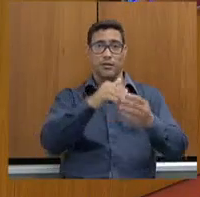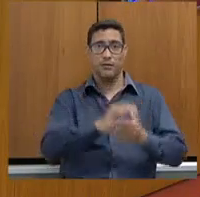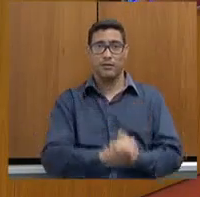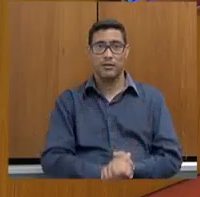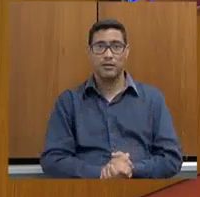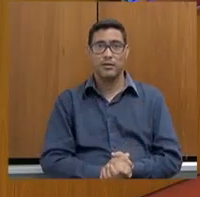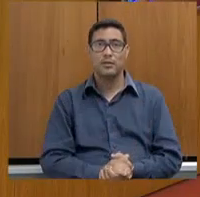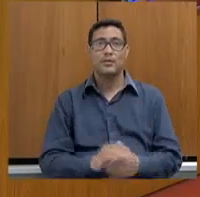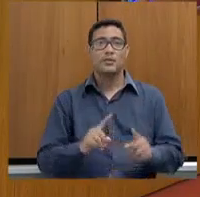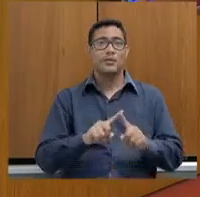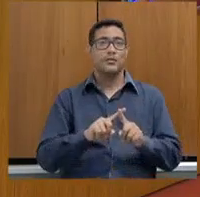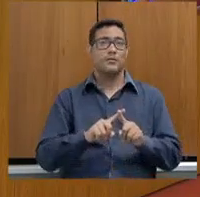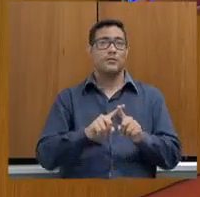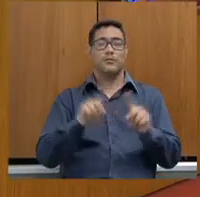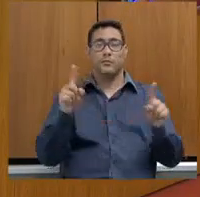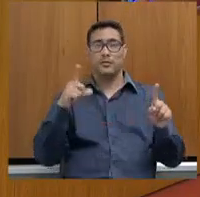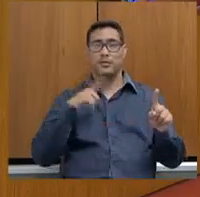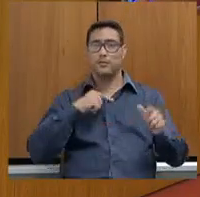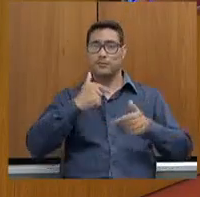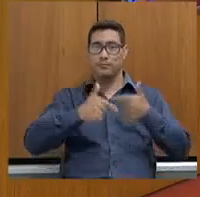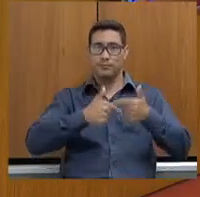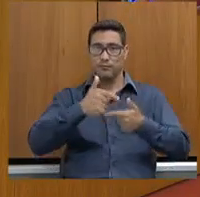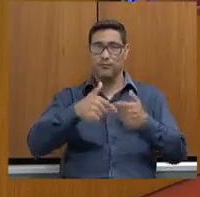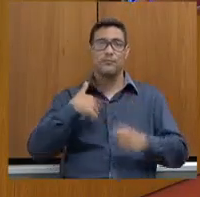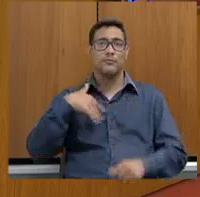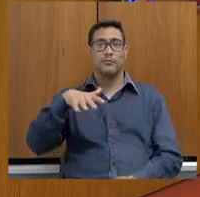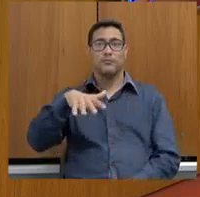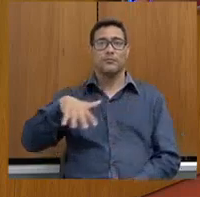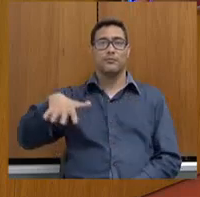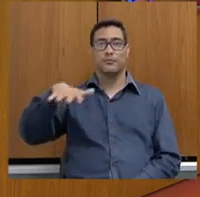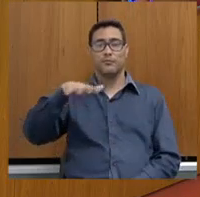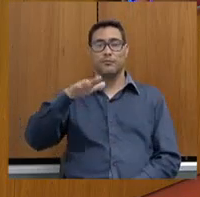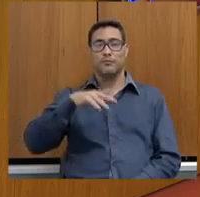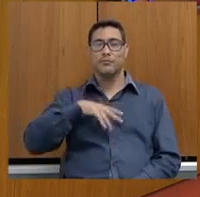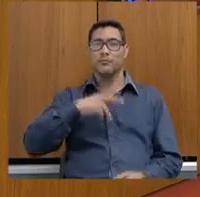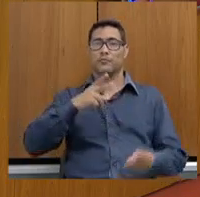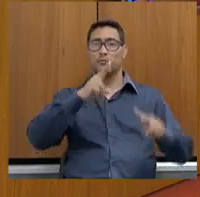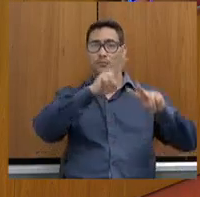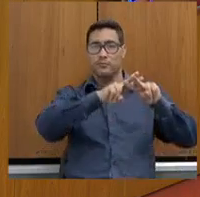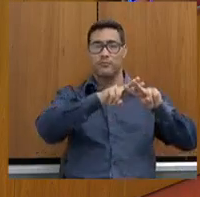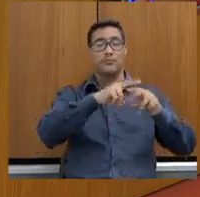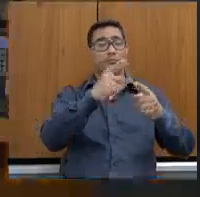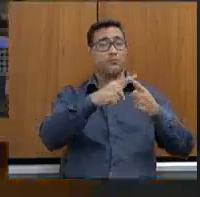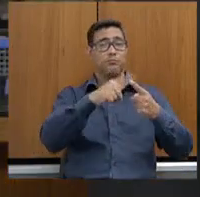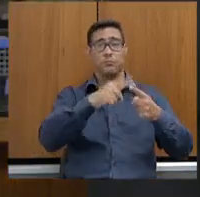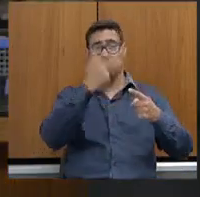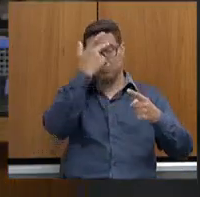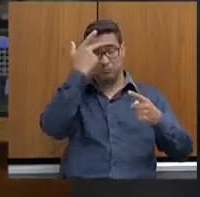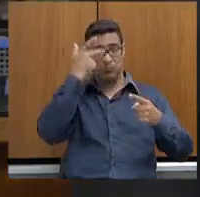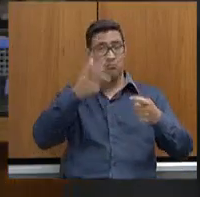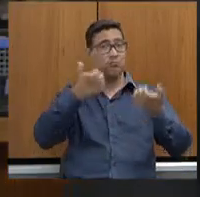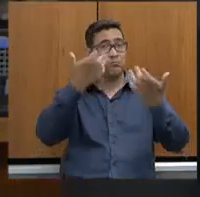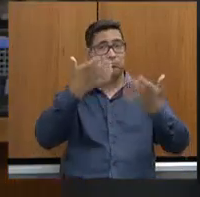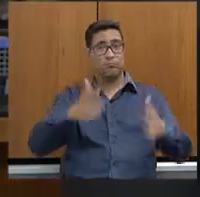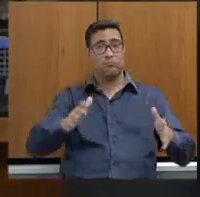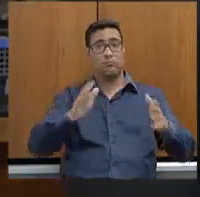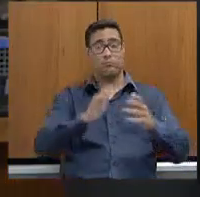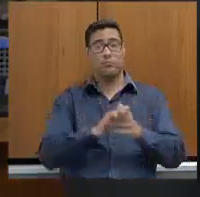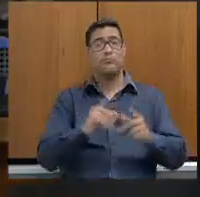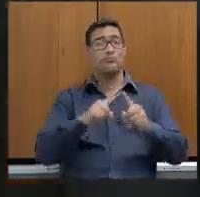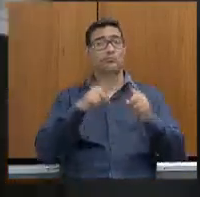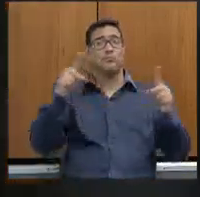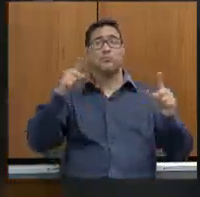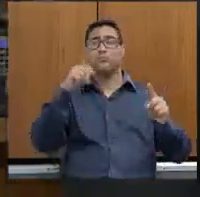para que tenhamos na nossa região o presídio com muita dificuldade, porque ninguém quer. Mas o que eu... A gente está